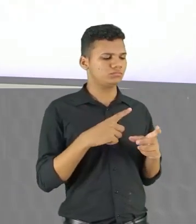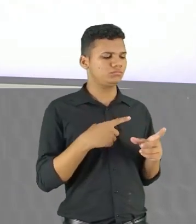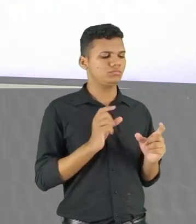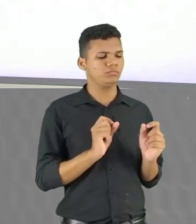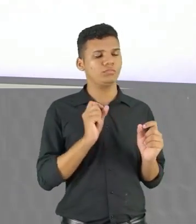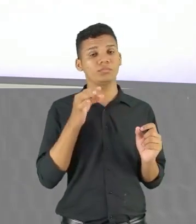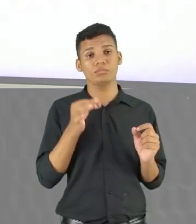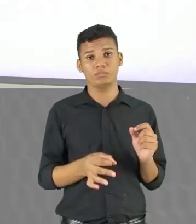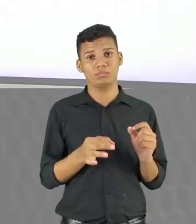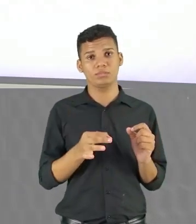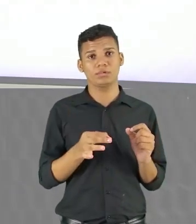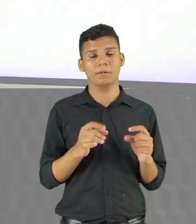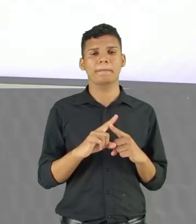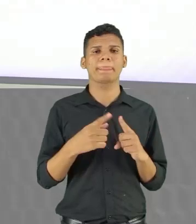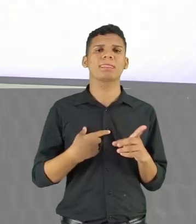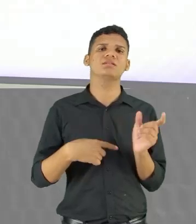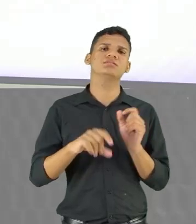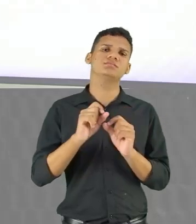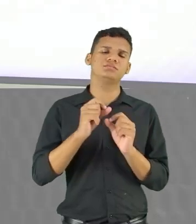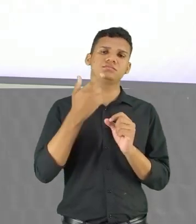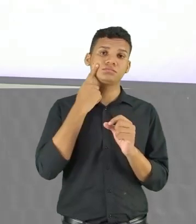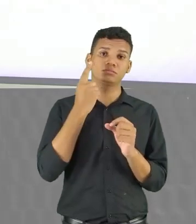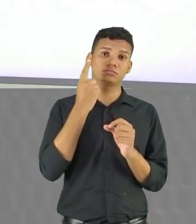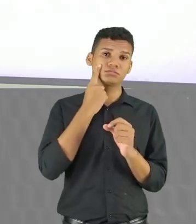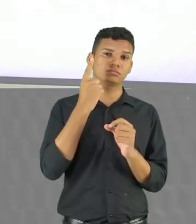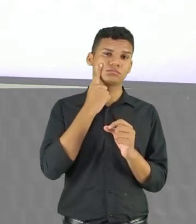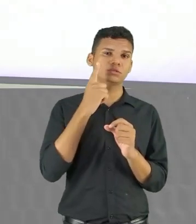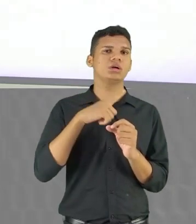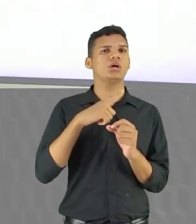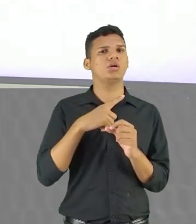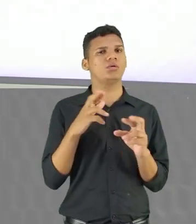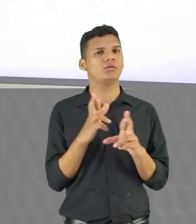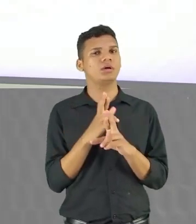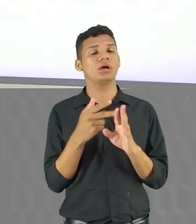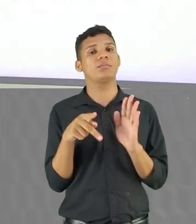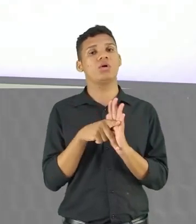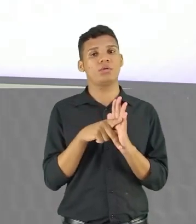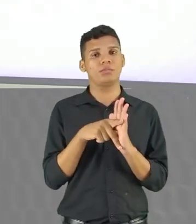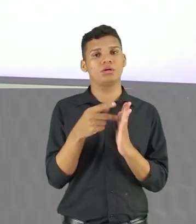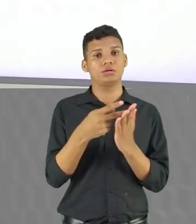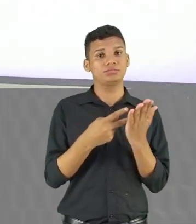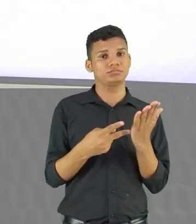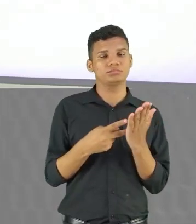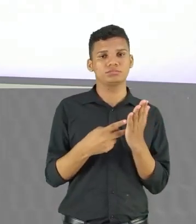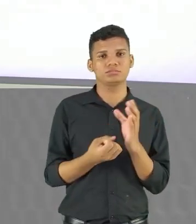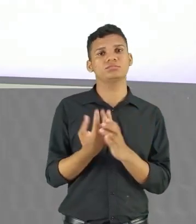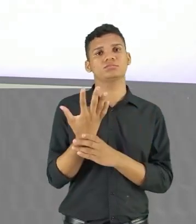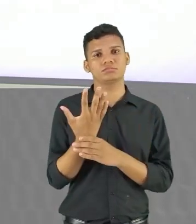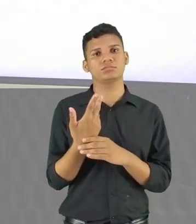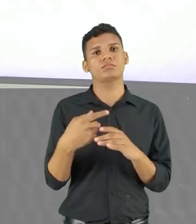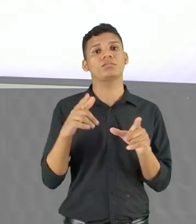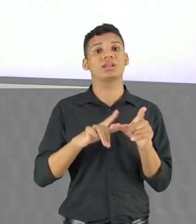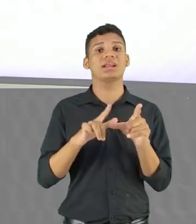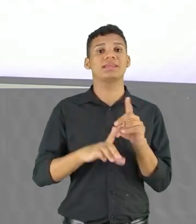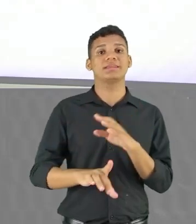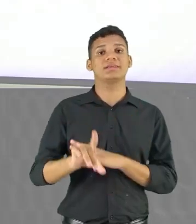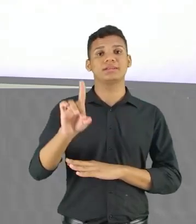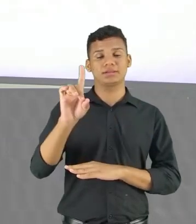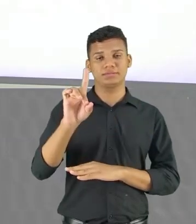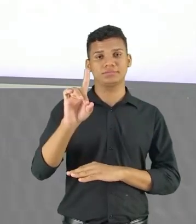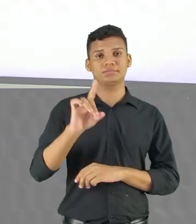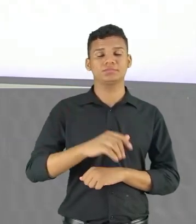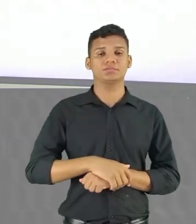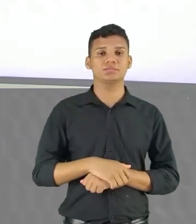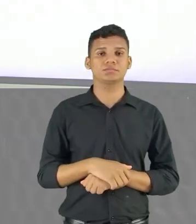diretamente Relacionada Com a ideia Que é Relacionada Ao enunciado É a nossa letra D Essa ideia De